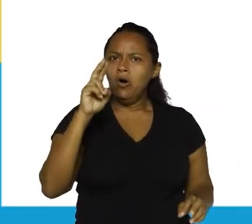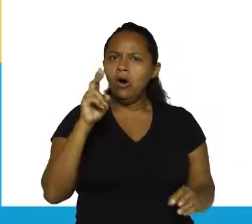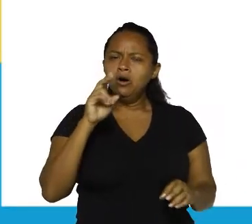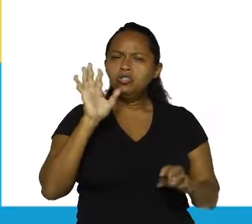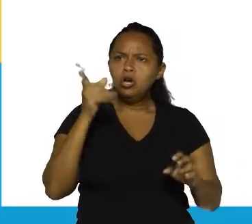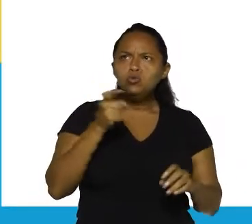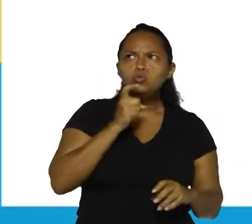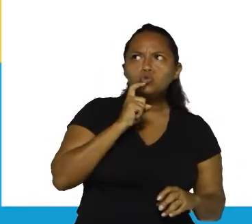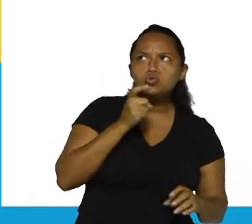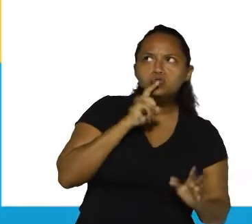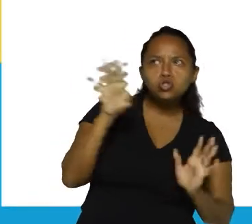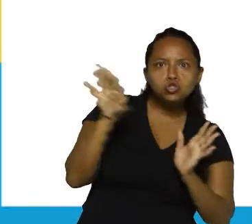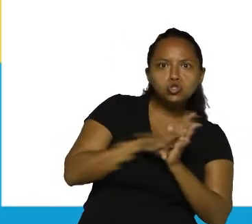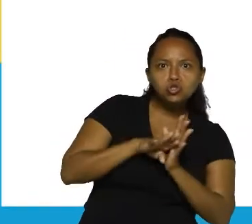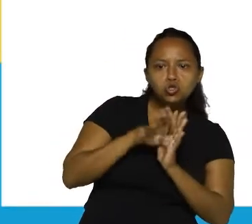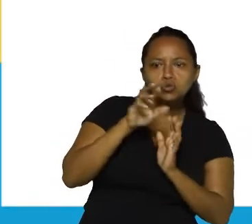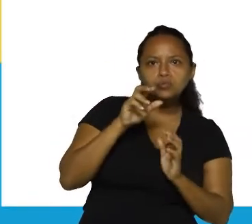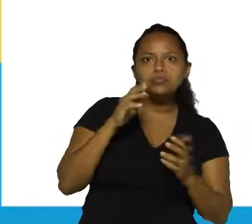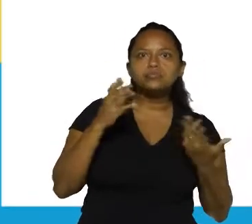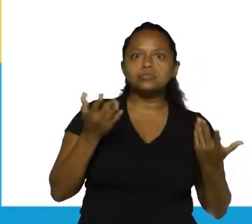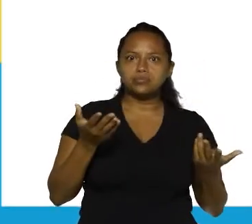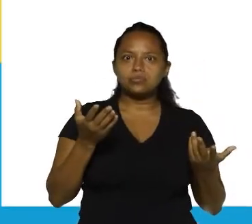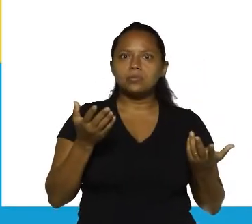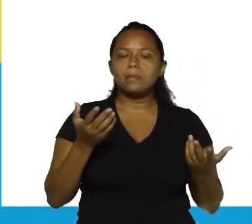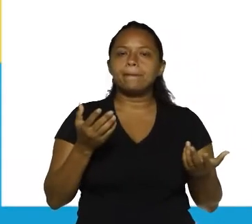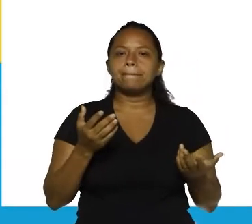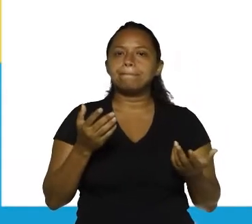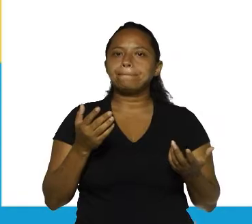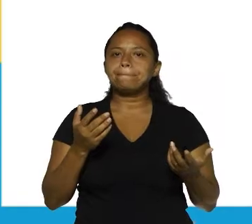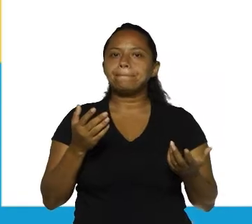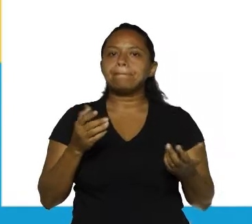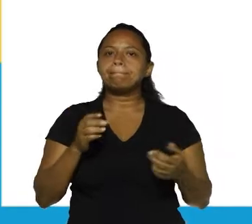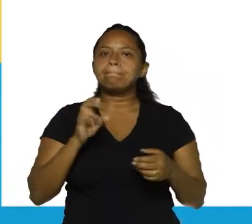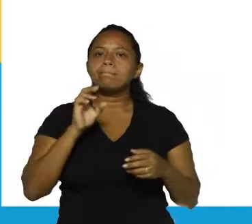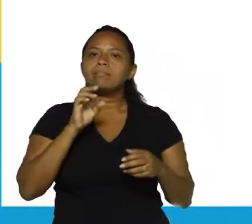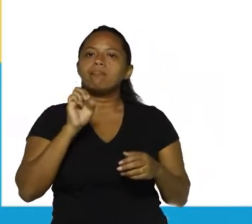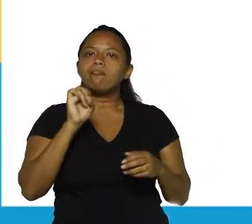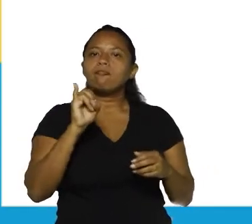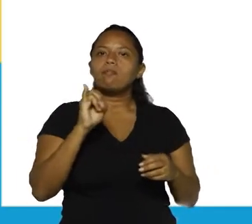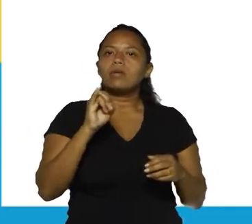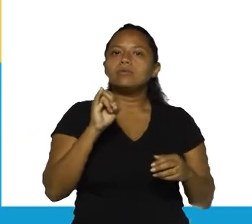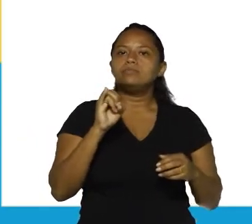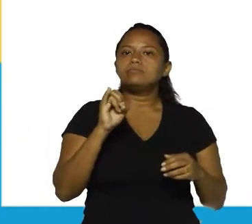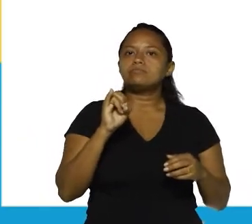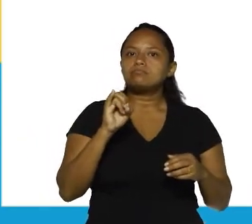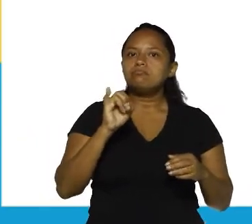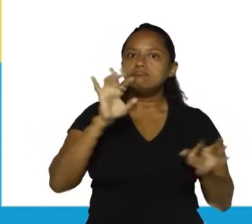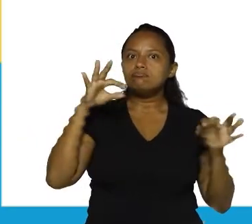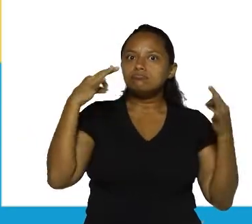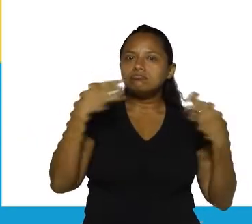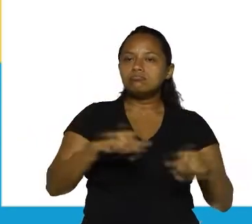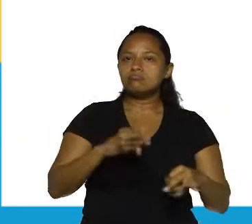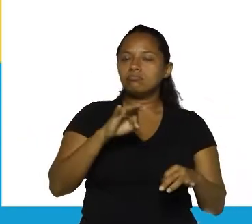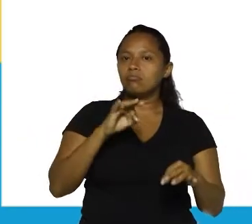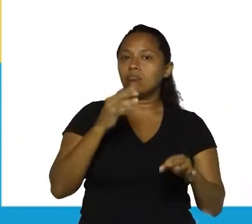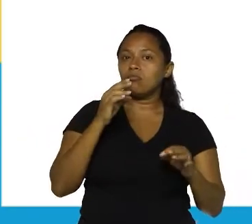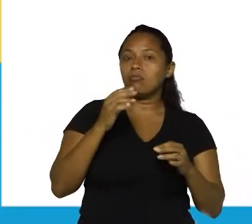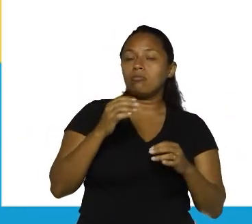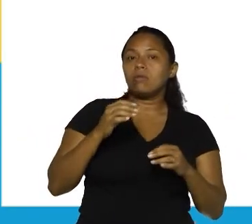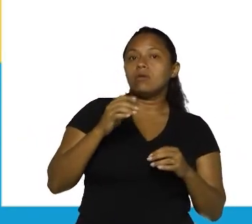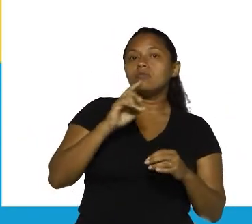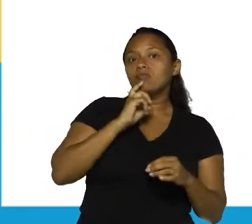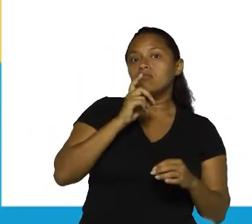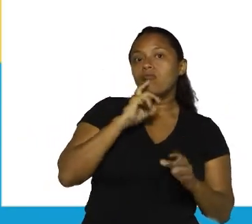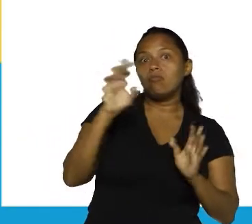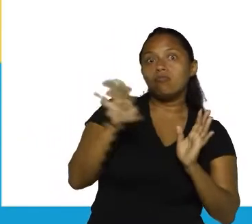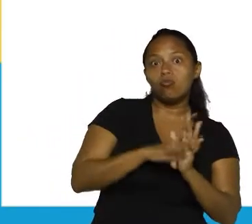aí? Vejam que a entonação é diferente de como a gente faria se fosse uma afirmação. Eu diria, o inverno chegou aí.